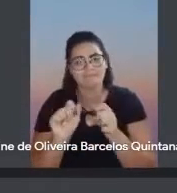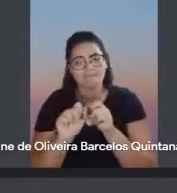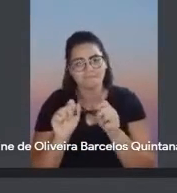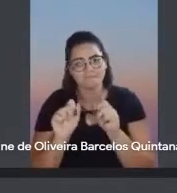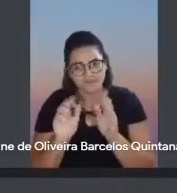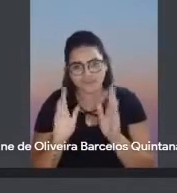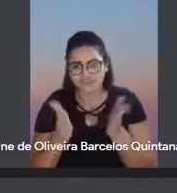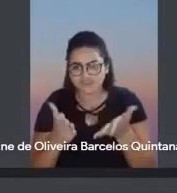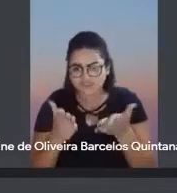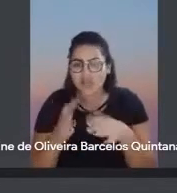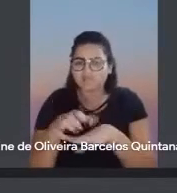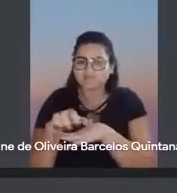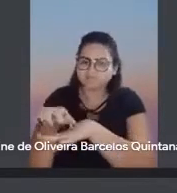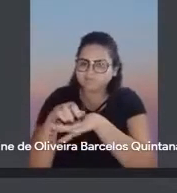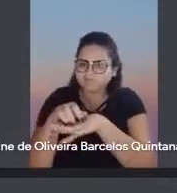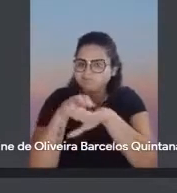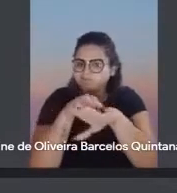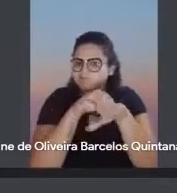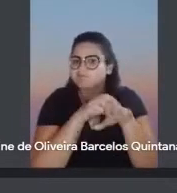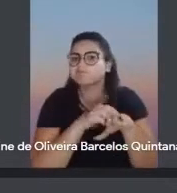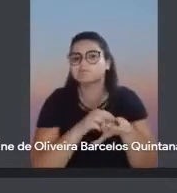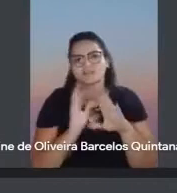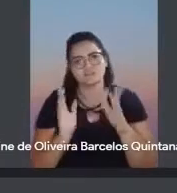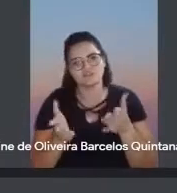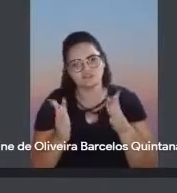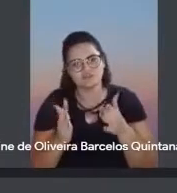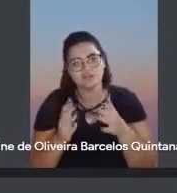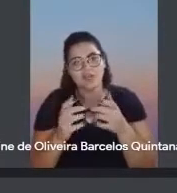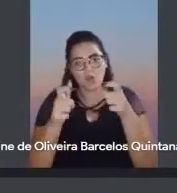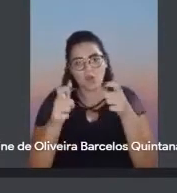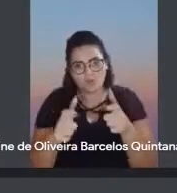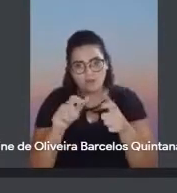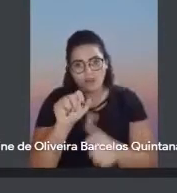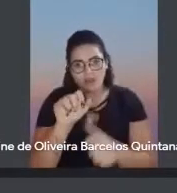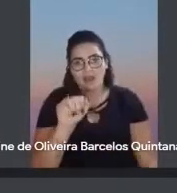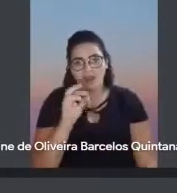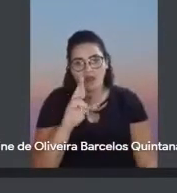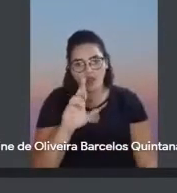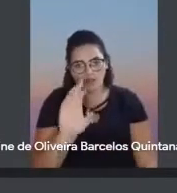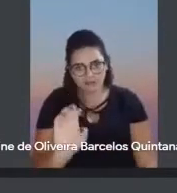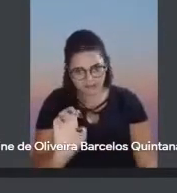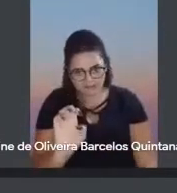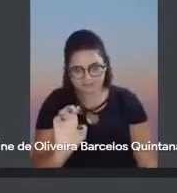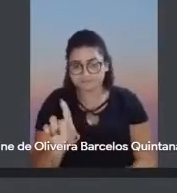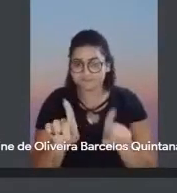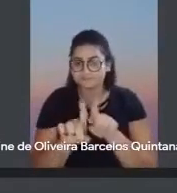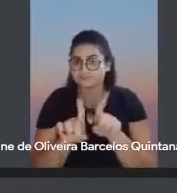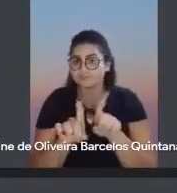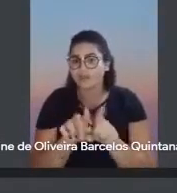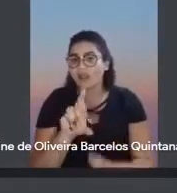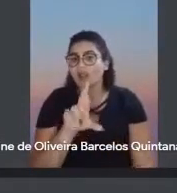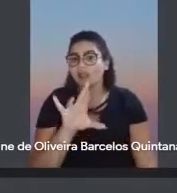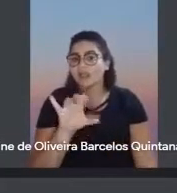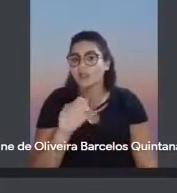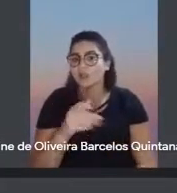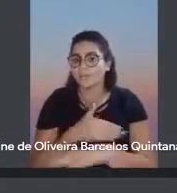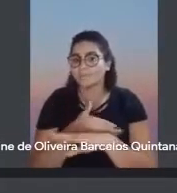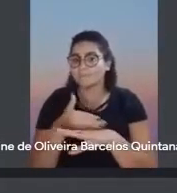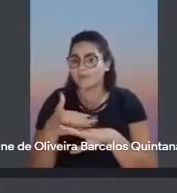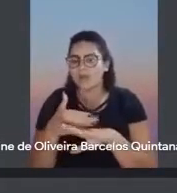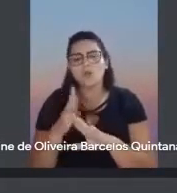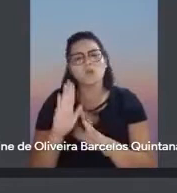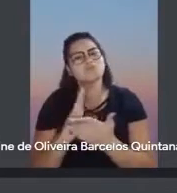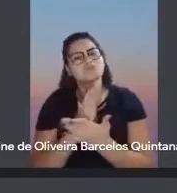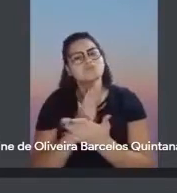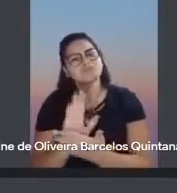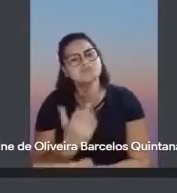né? Umas caravanas lá no Acre, em Rio Branco, com amigos nossos,